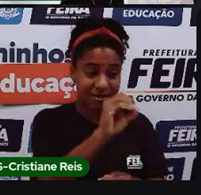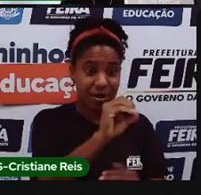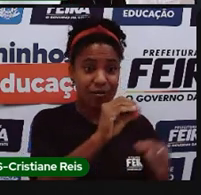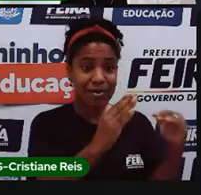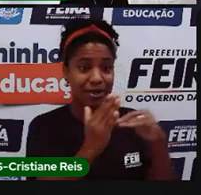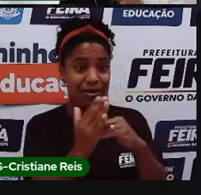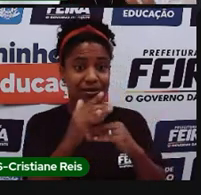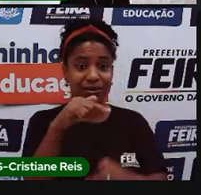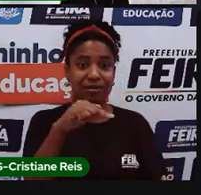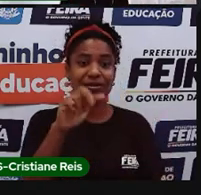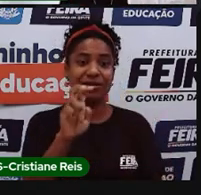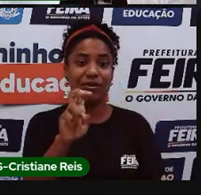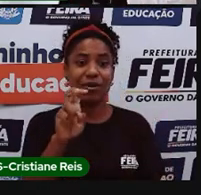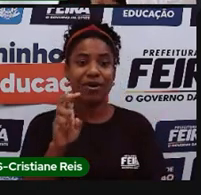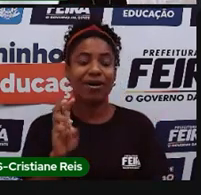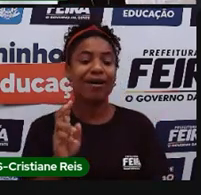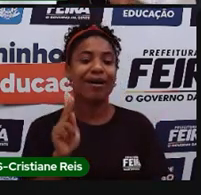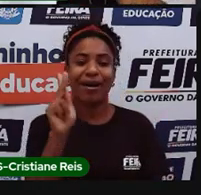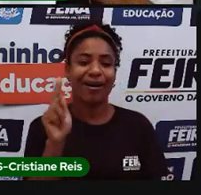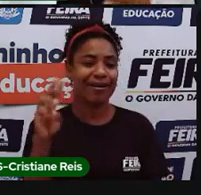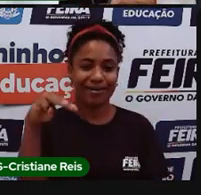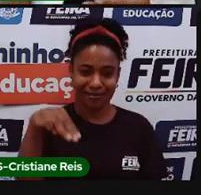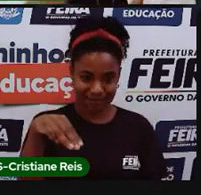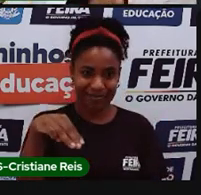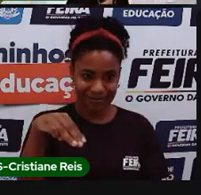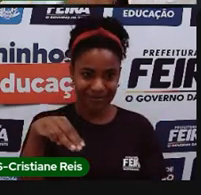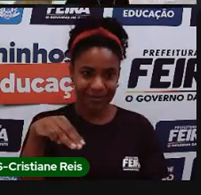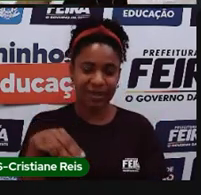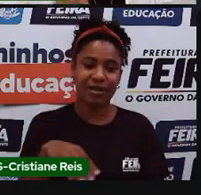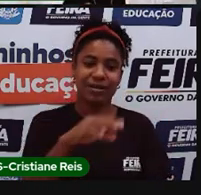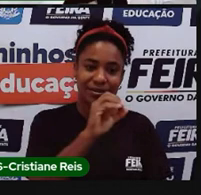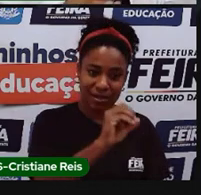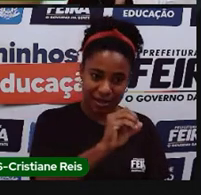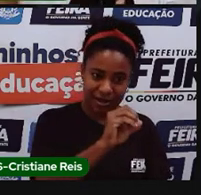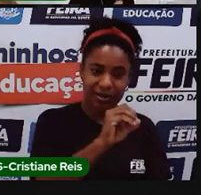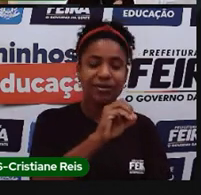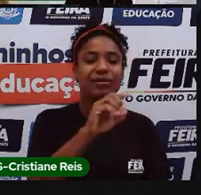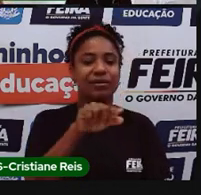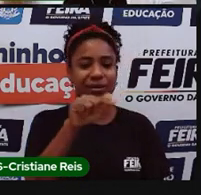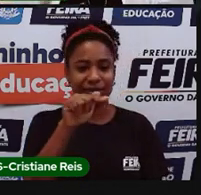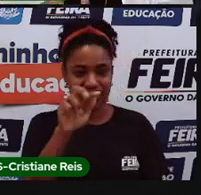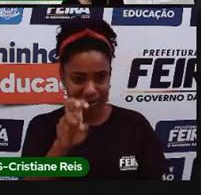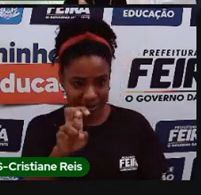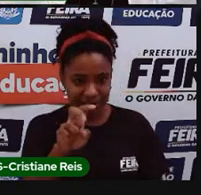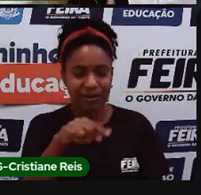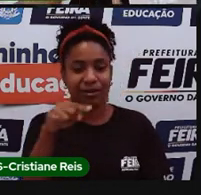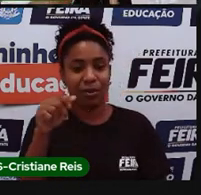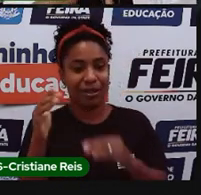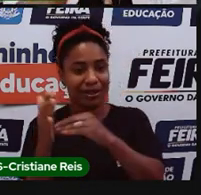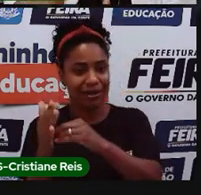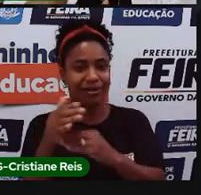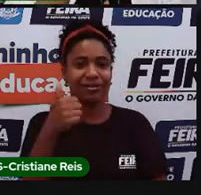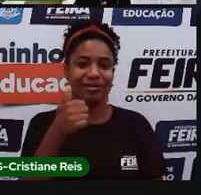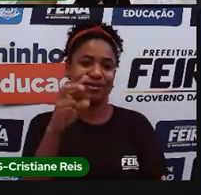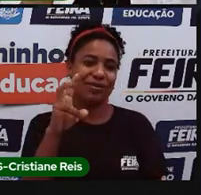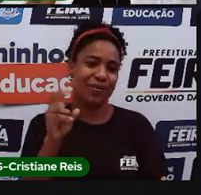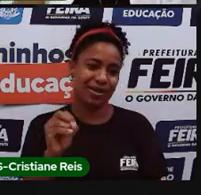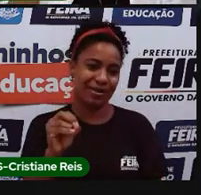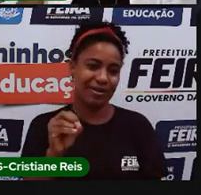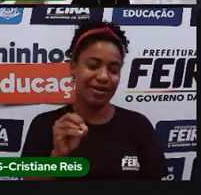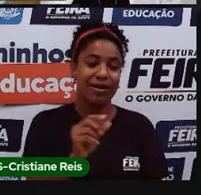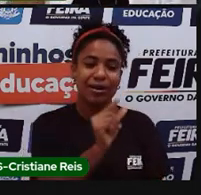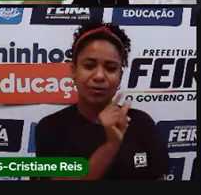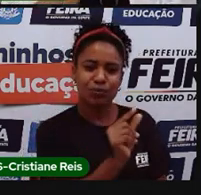quilômetros, depois eu já coloco, eu coloco 0, 75, né, 150, significa que cada